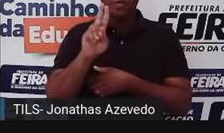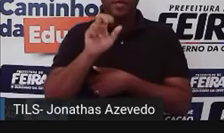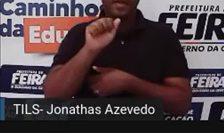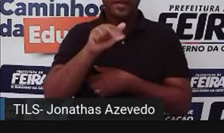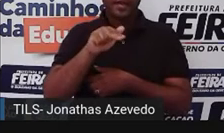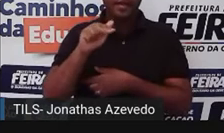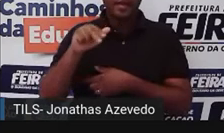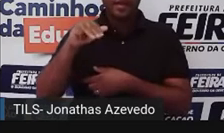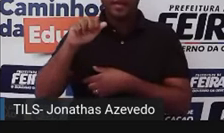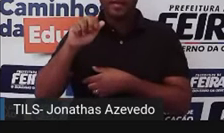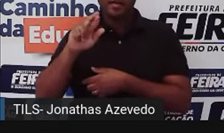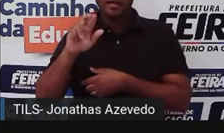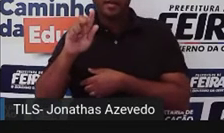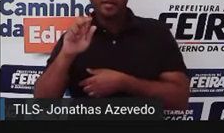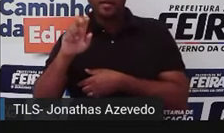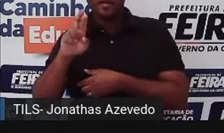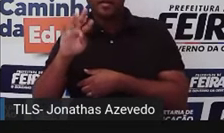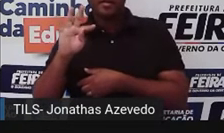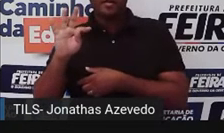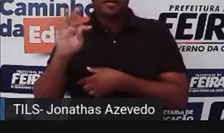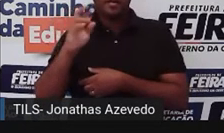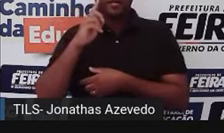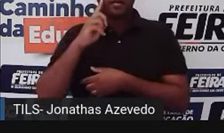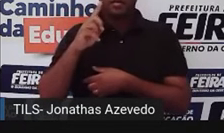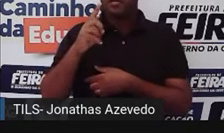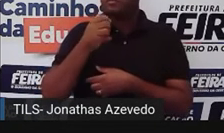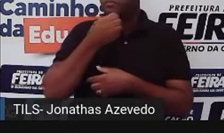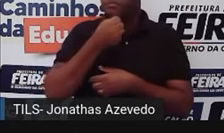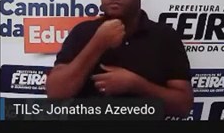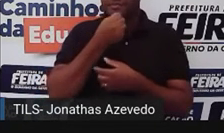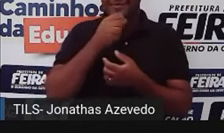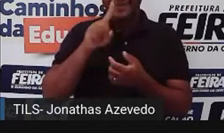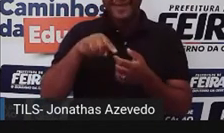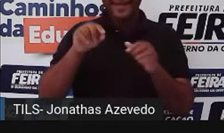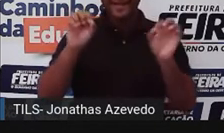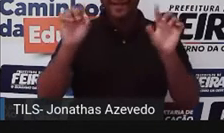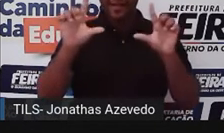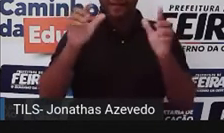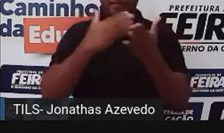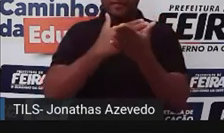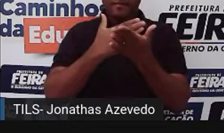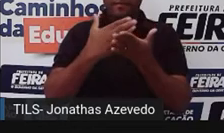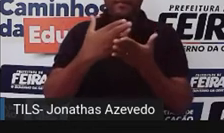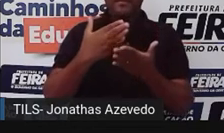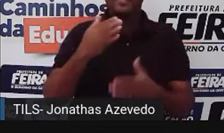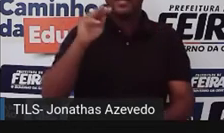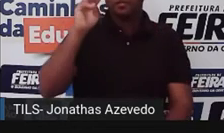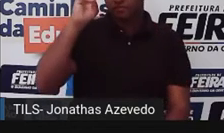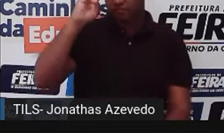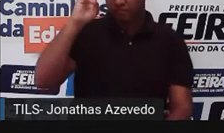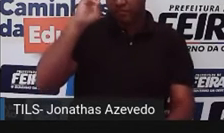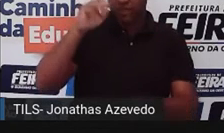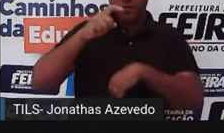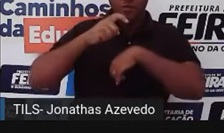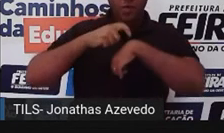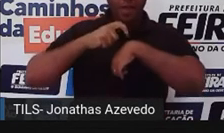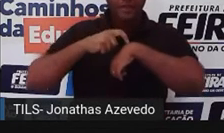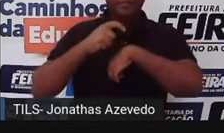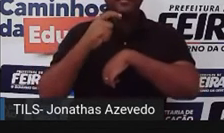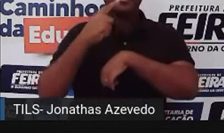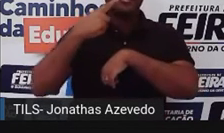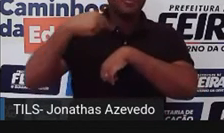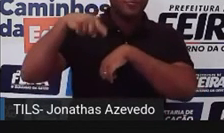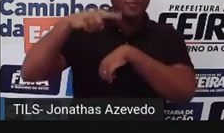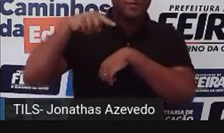Four Corners estreia terça-feira com um piloto de duas horas. Então, temos